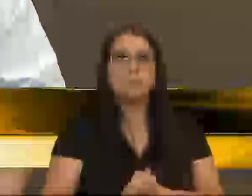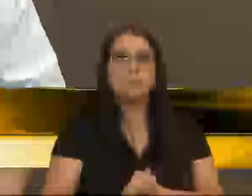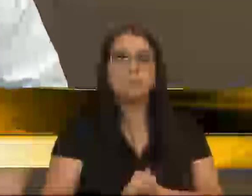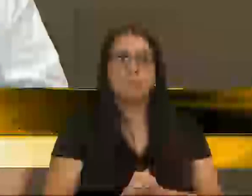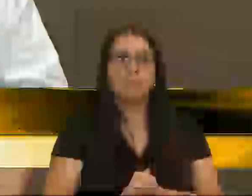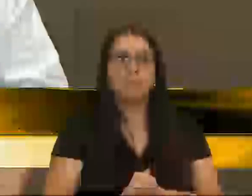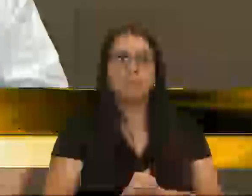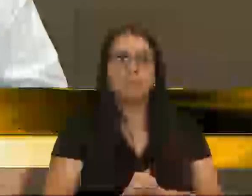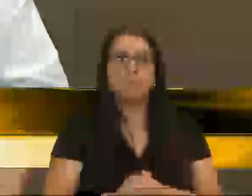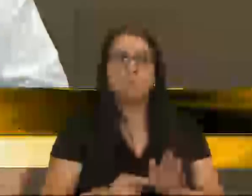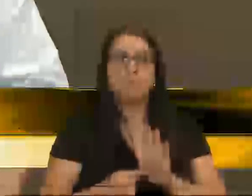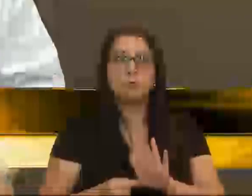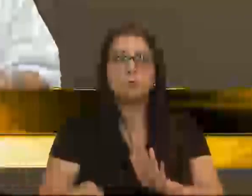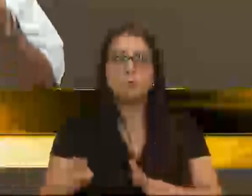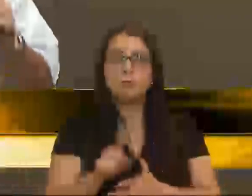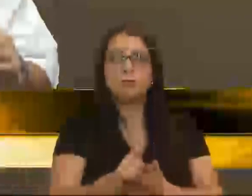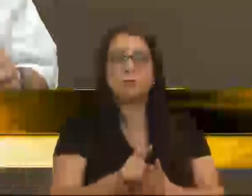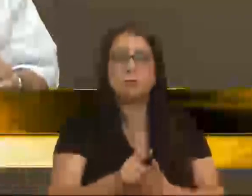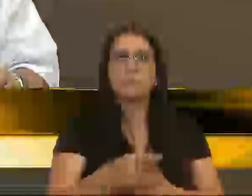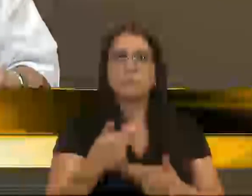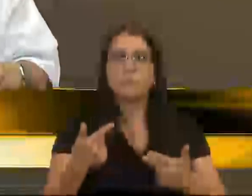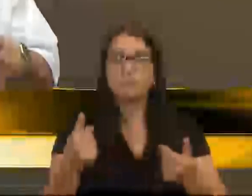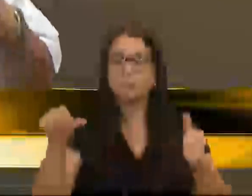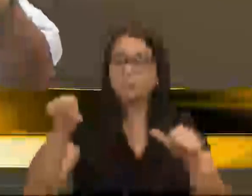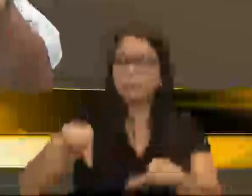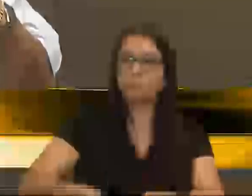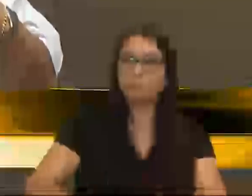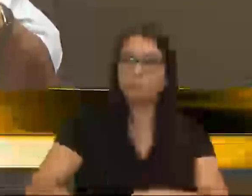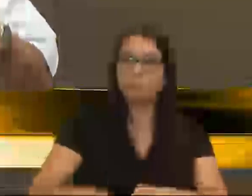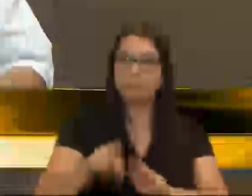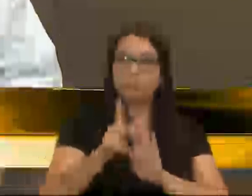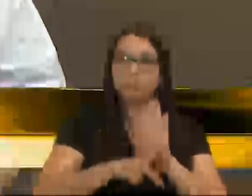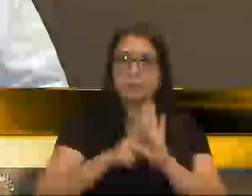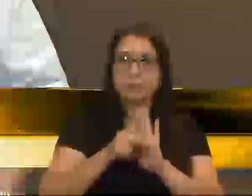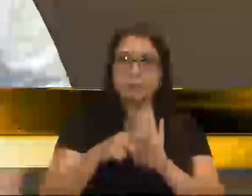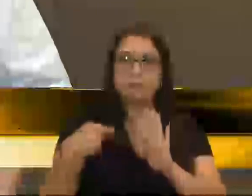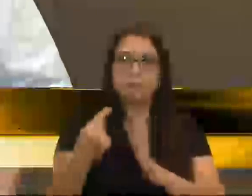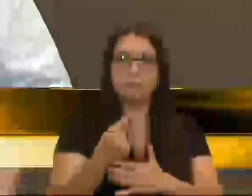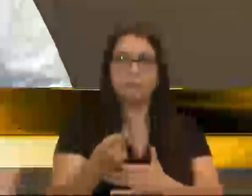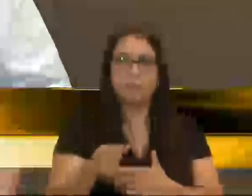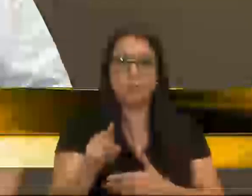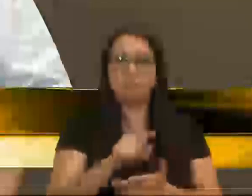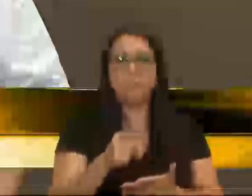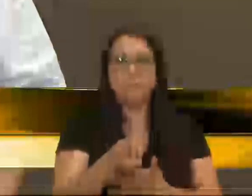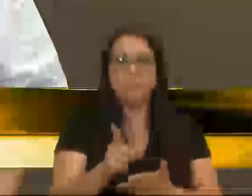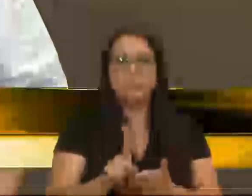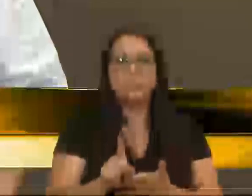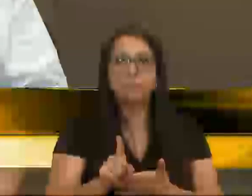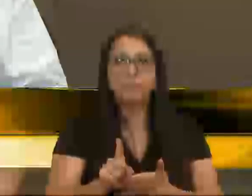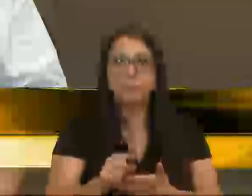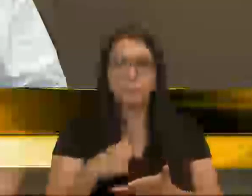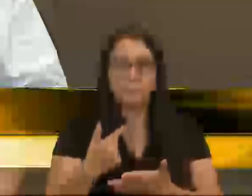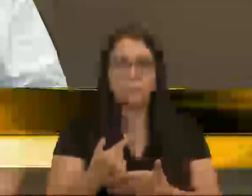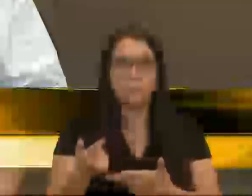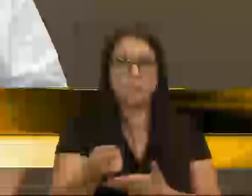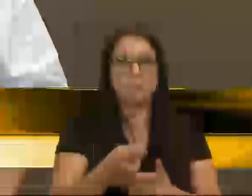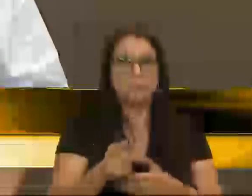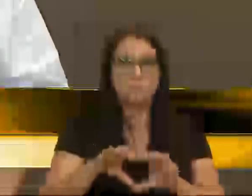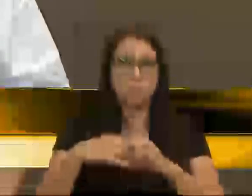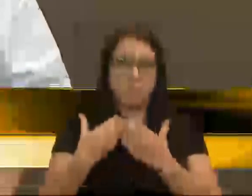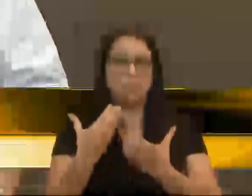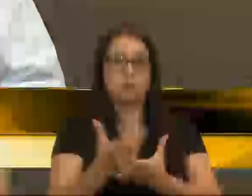preocupação com relação ao desmonte do projeto maravilhoso que existia na nossa cidade do policiamento comunitário.